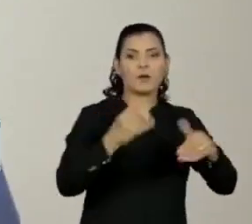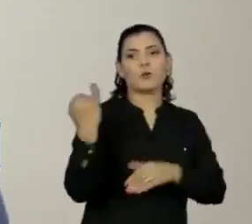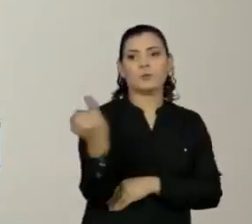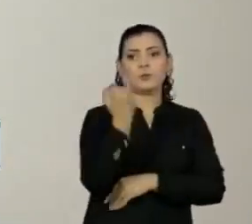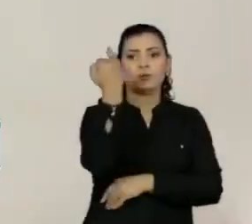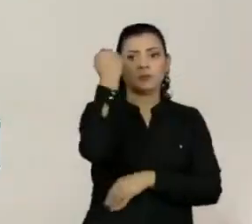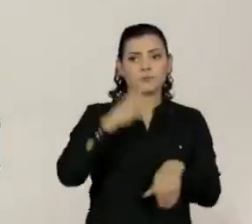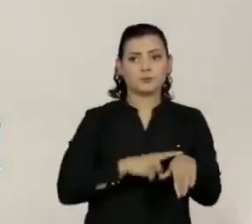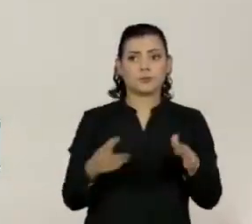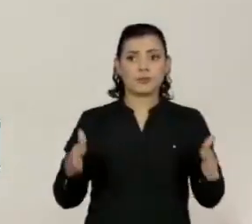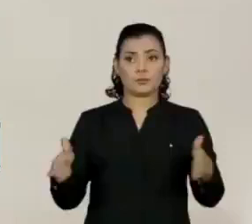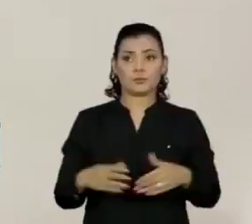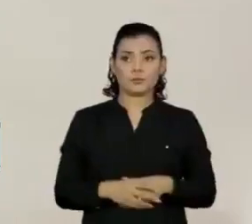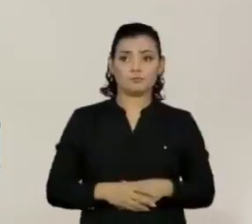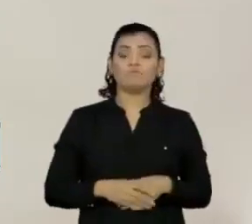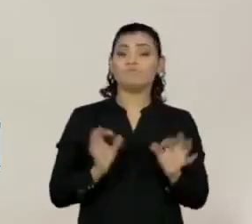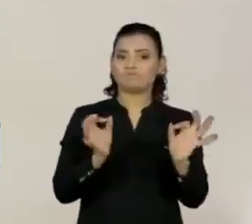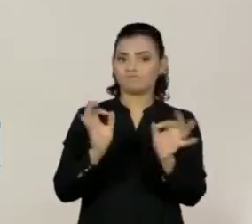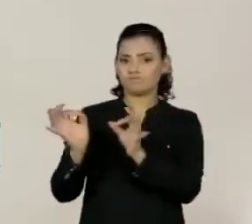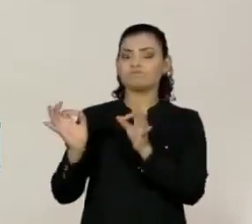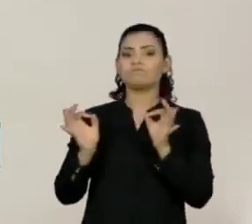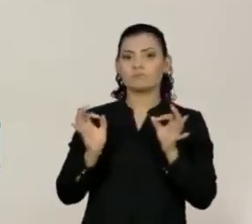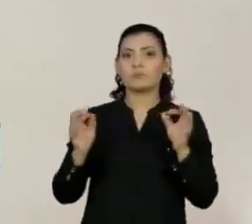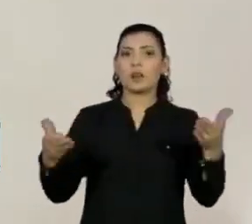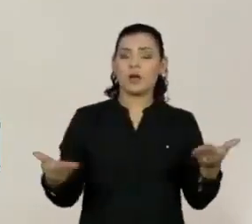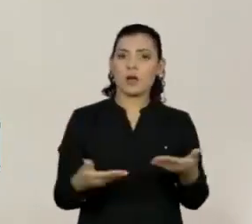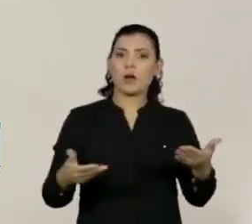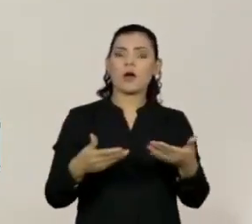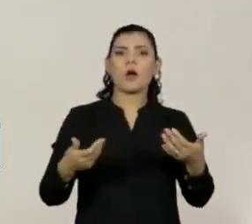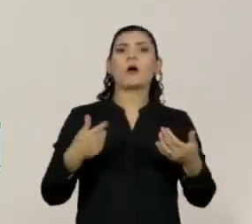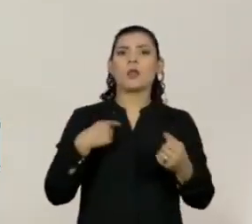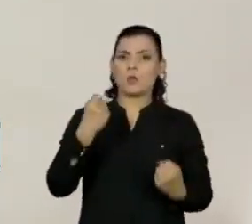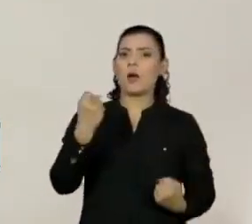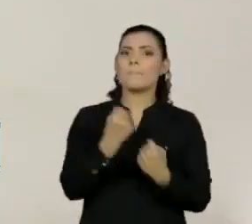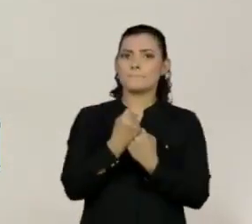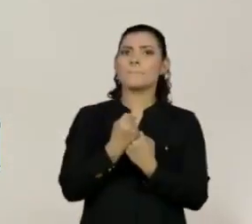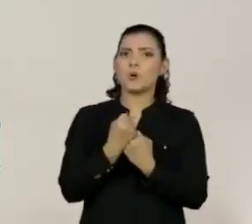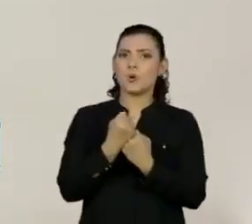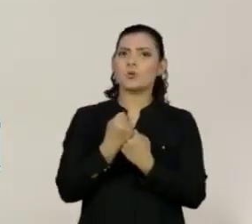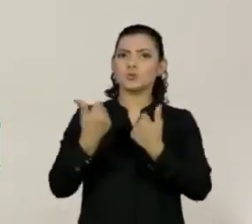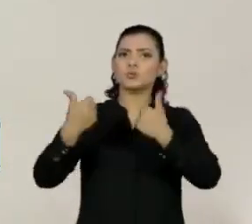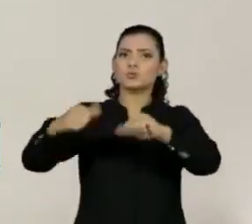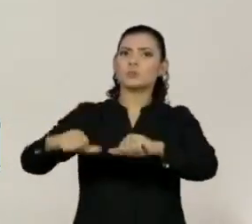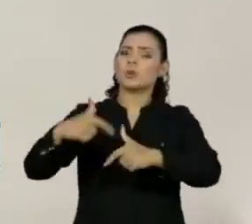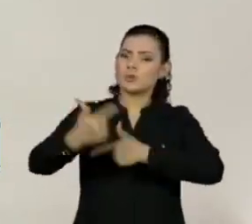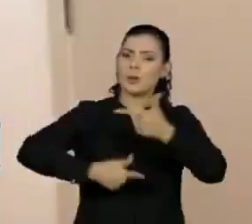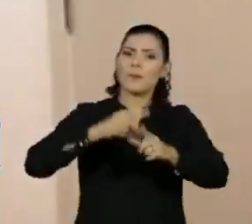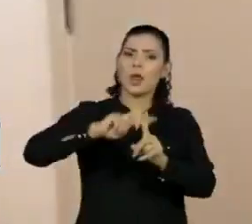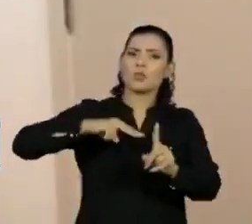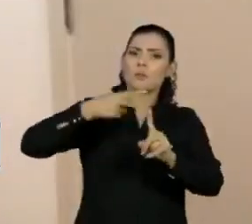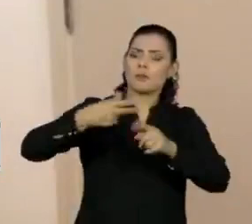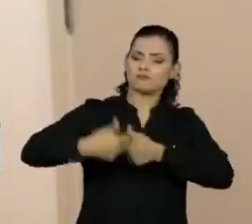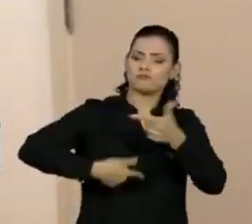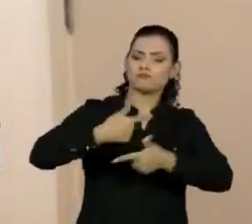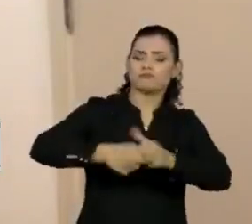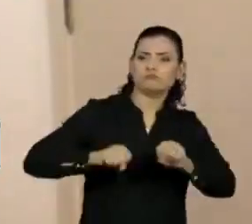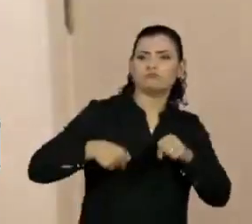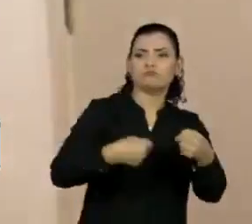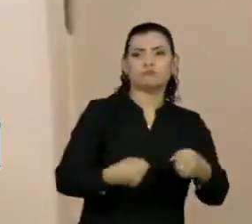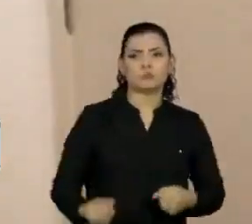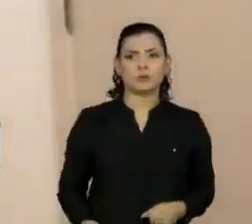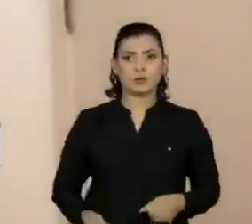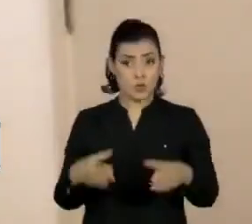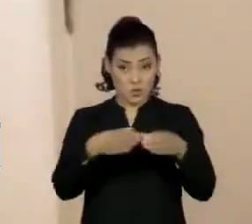durante a pandemia. Eu defendo a suspensão do recesso parlamentar. É hora de trabalhar dobrado. A oposição